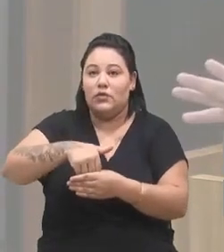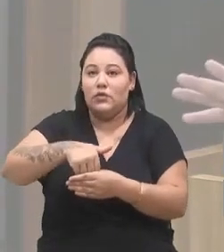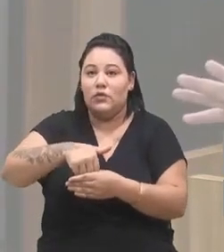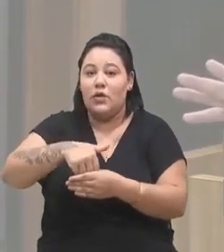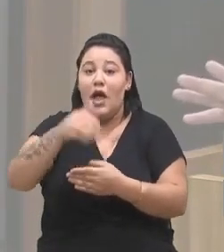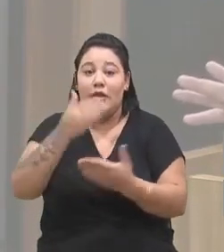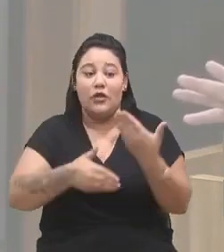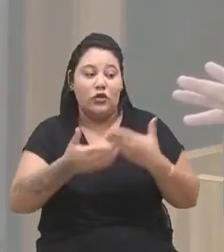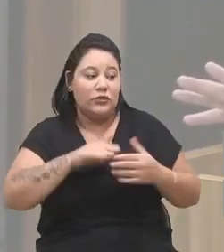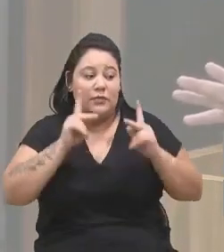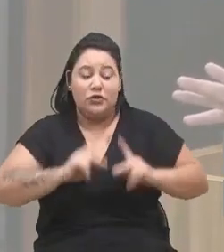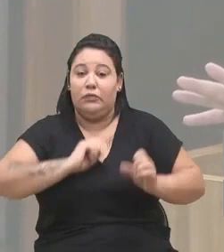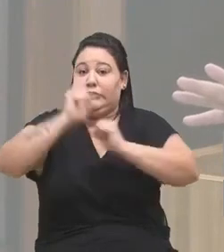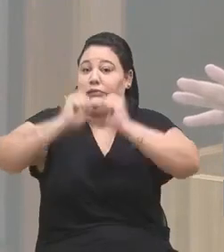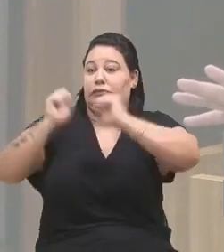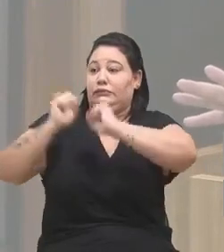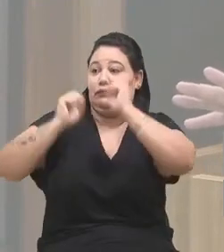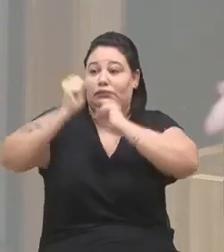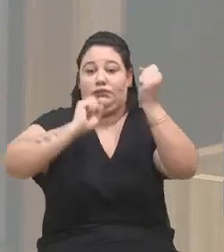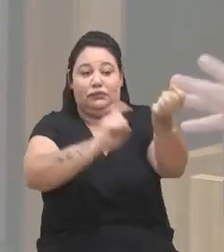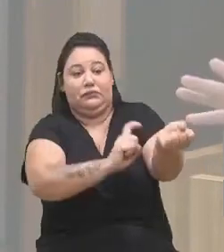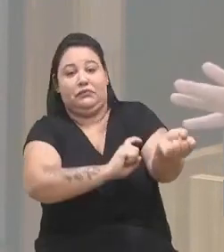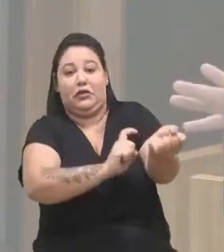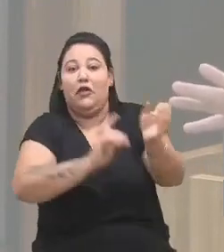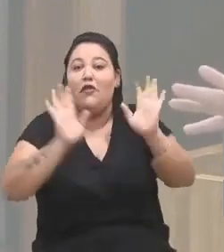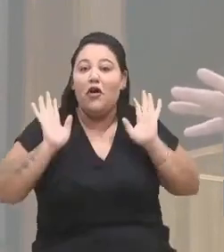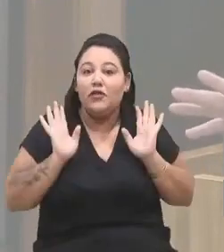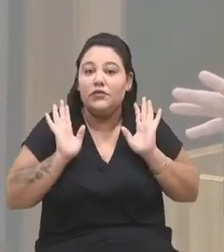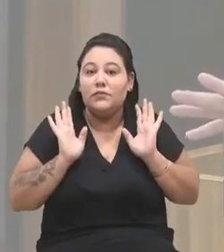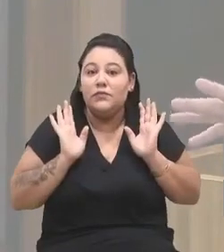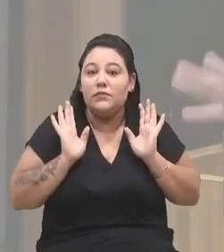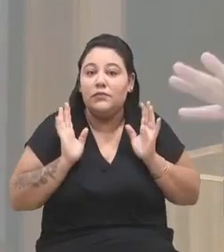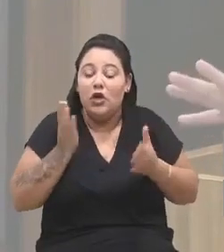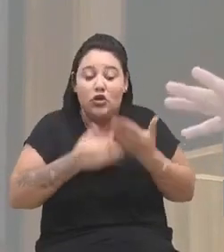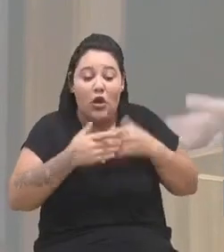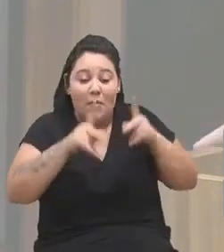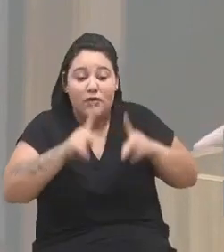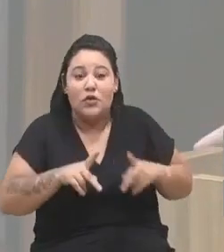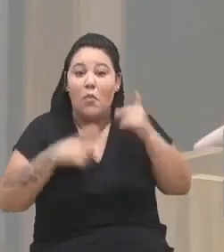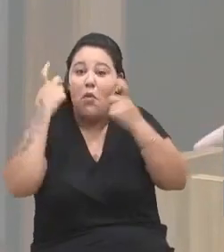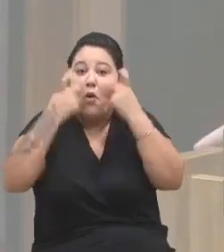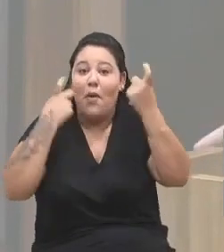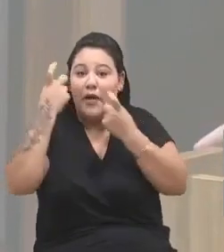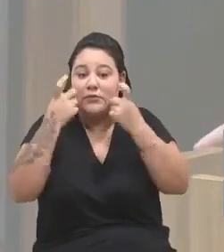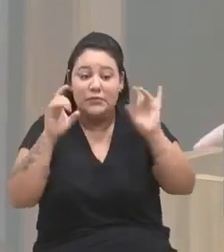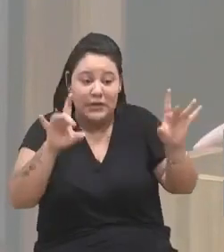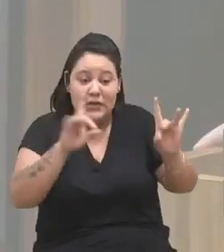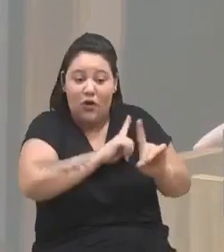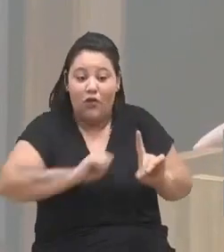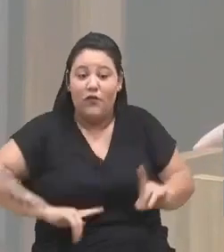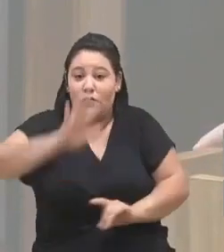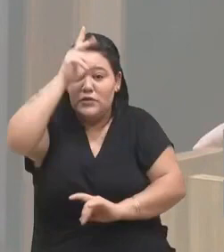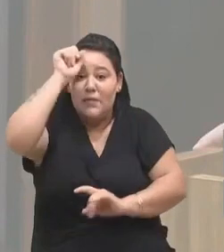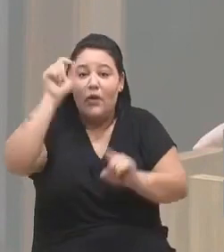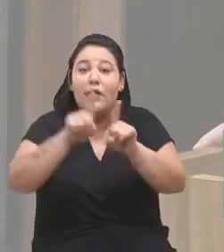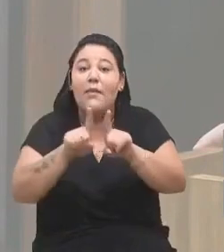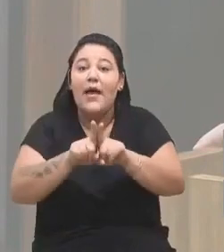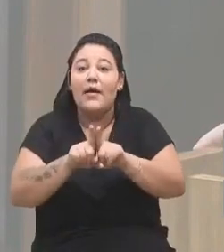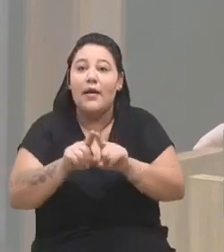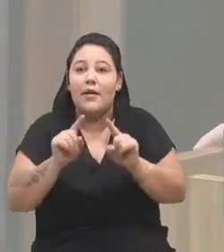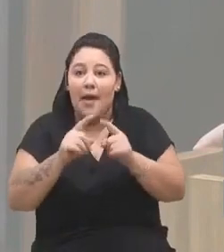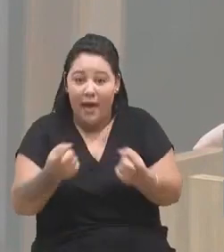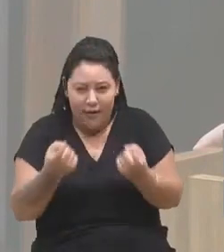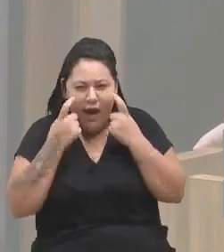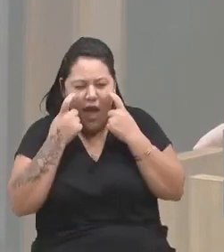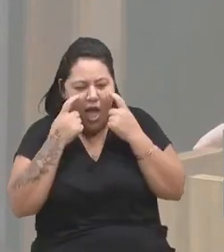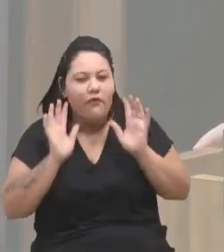um correndo para o lado, outro correndo para o outro, e está todo mundo apavorado, em especial o governo municipal. Mas